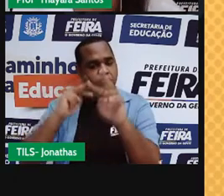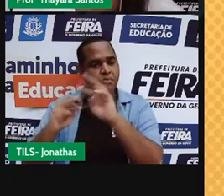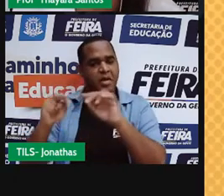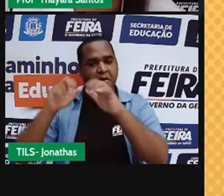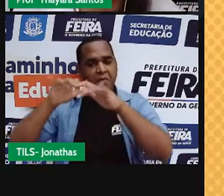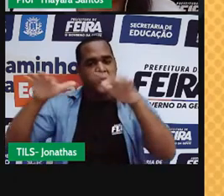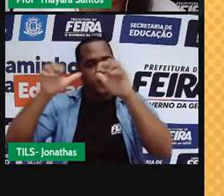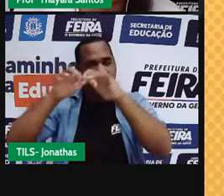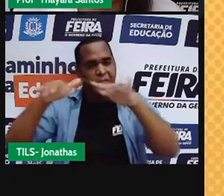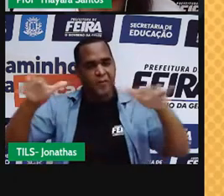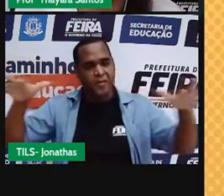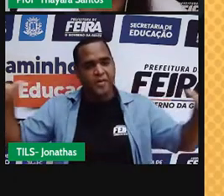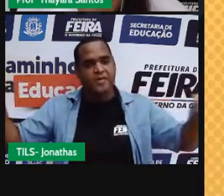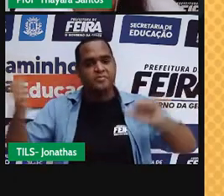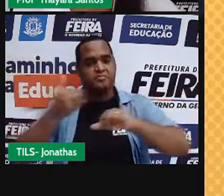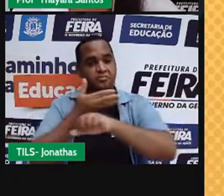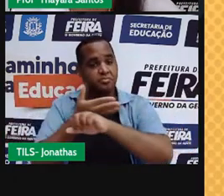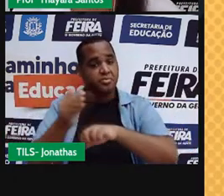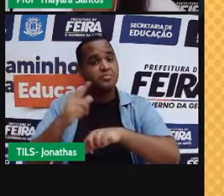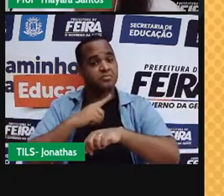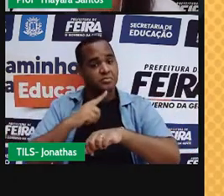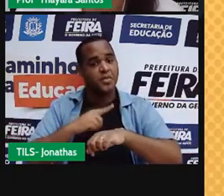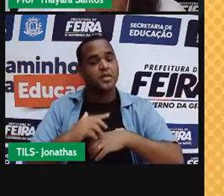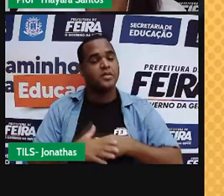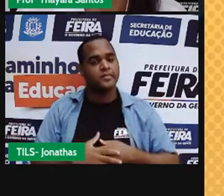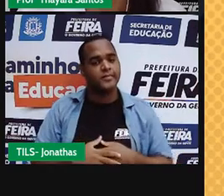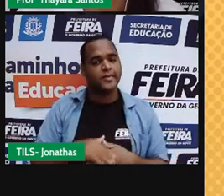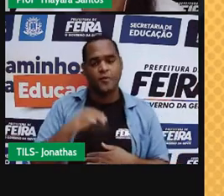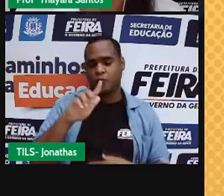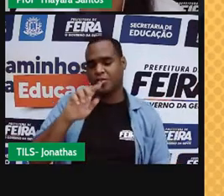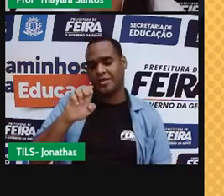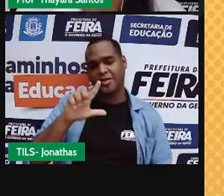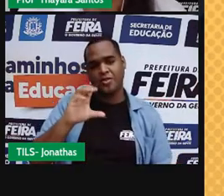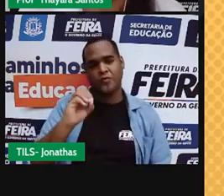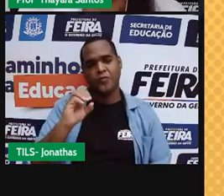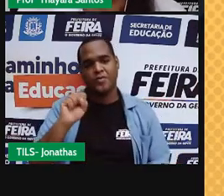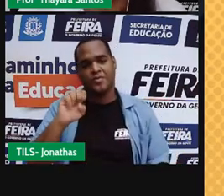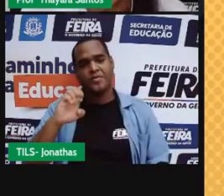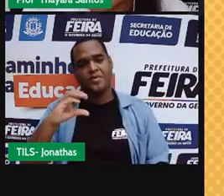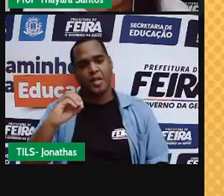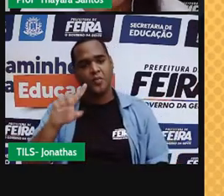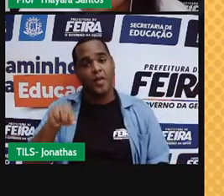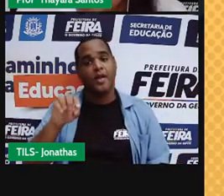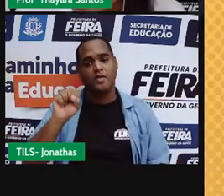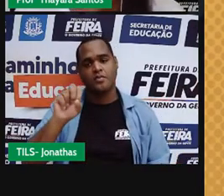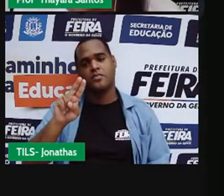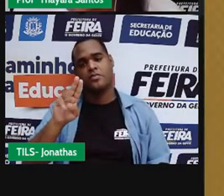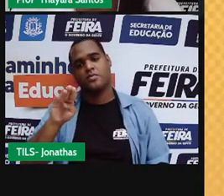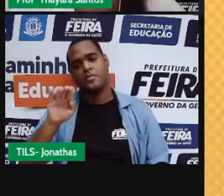Então, esse exemplo do gelo seco também é um caso de sublimação, tá?